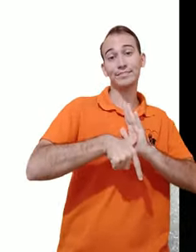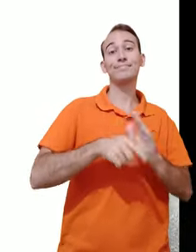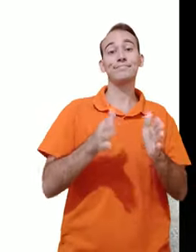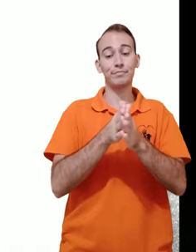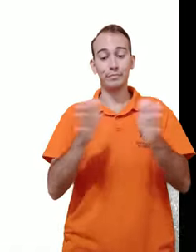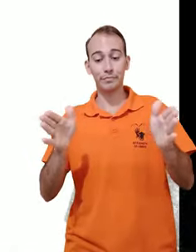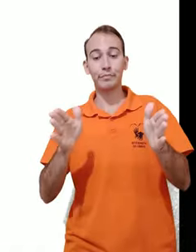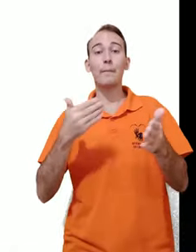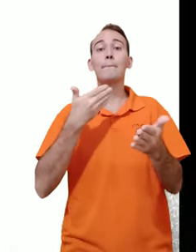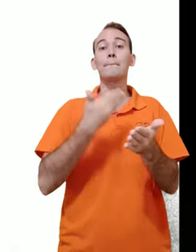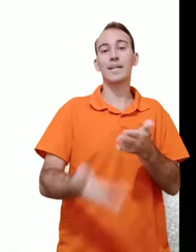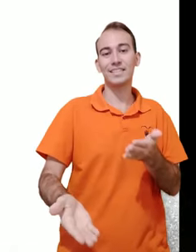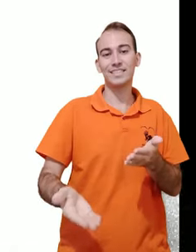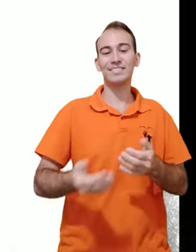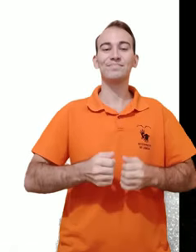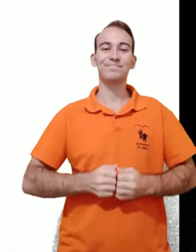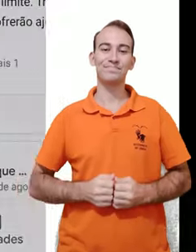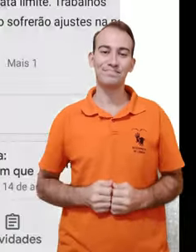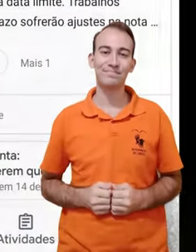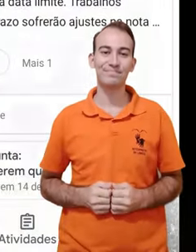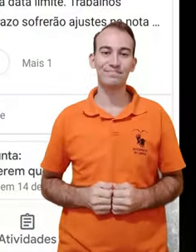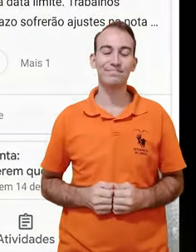porém fora do prazo estabelecido.